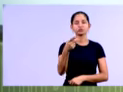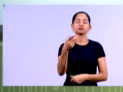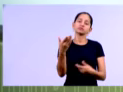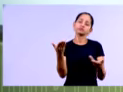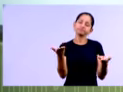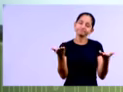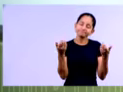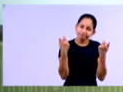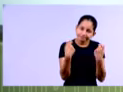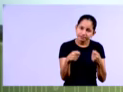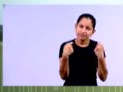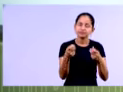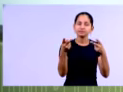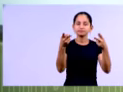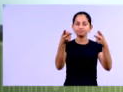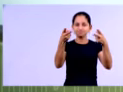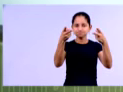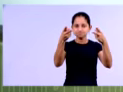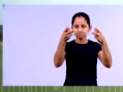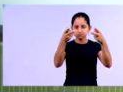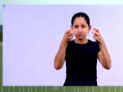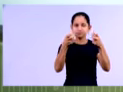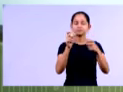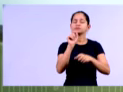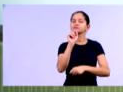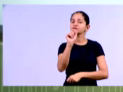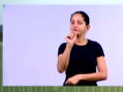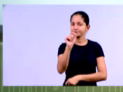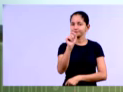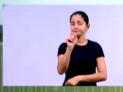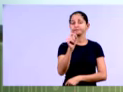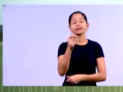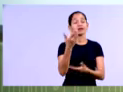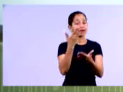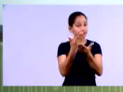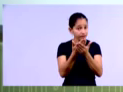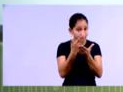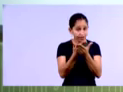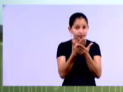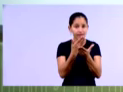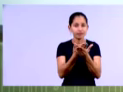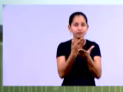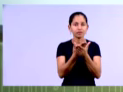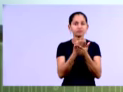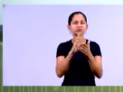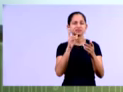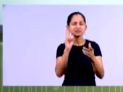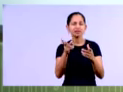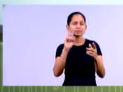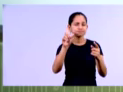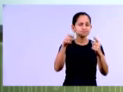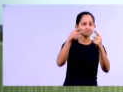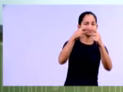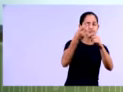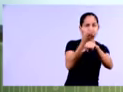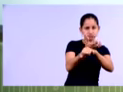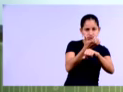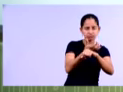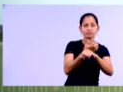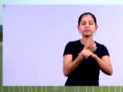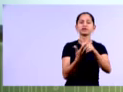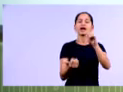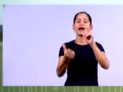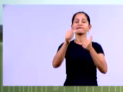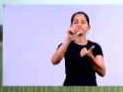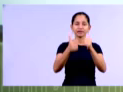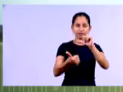importante nós observarmos essa aula voltada à disciplina de análise das demonstrações